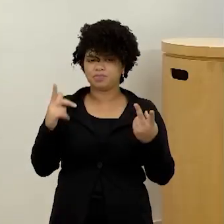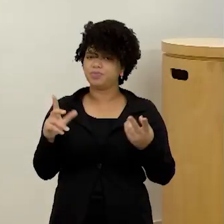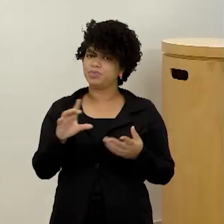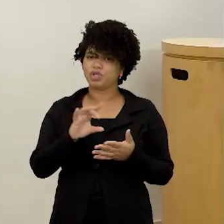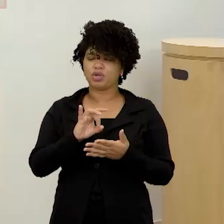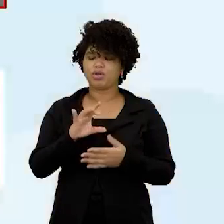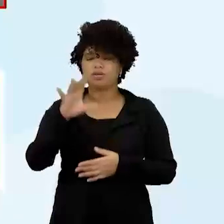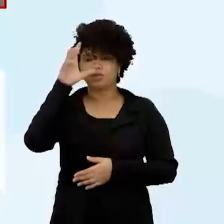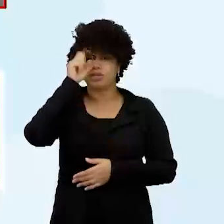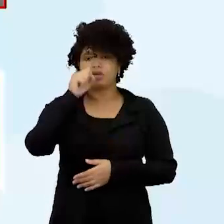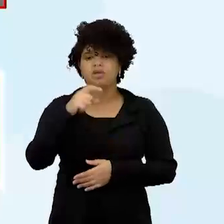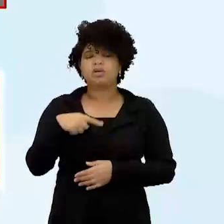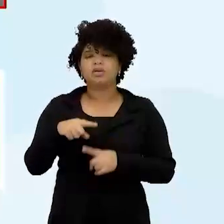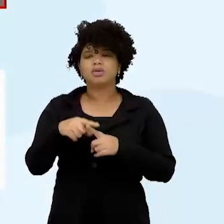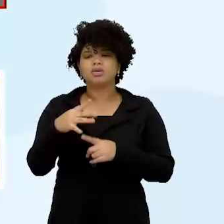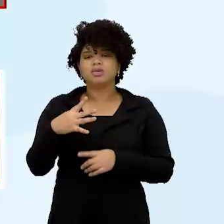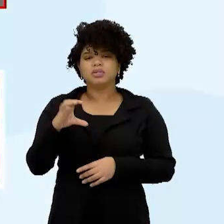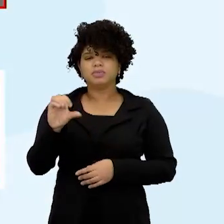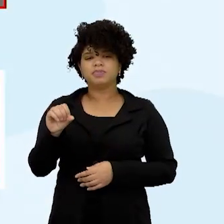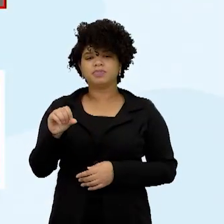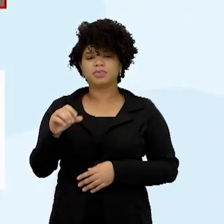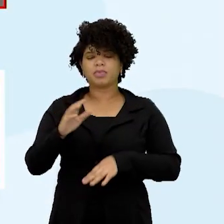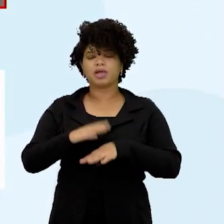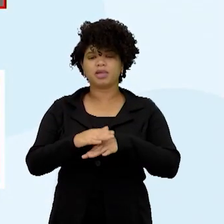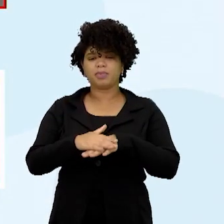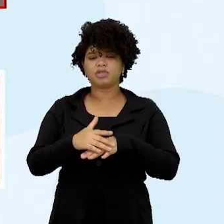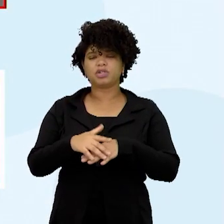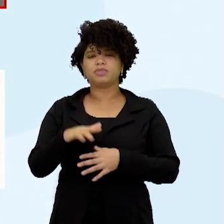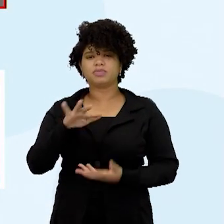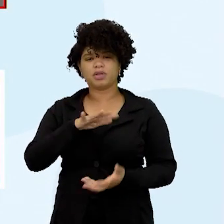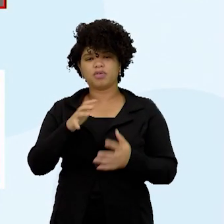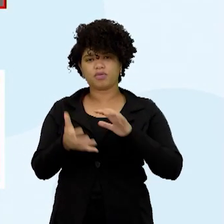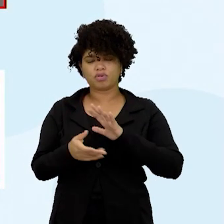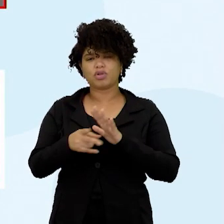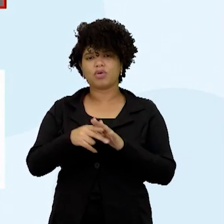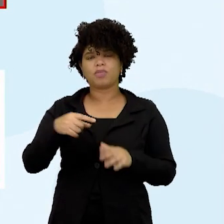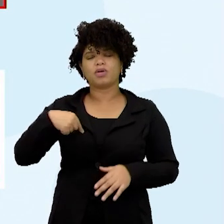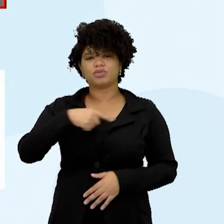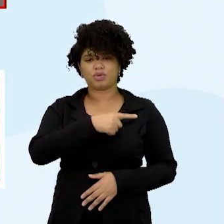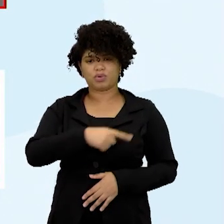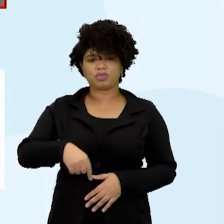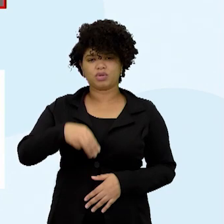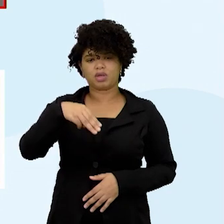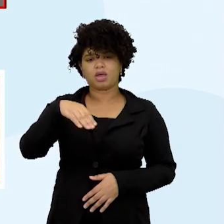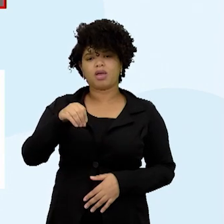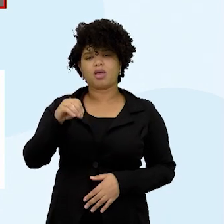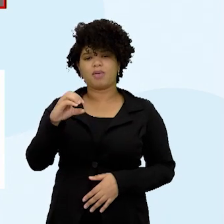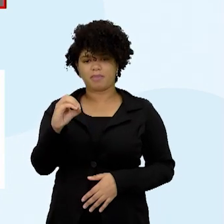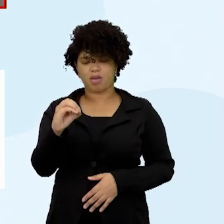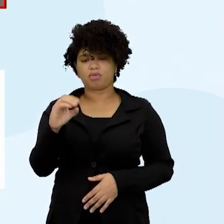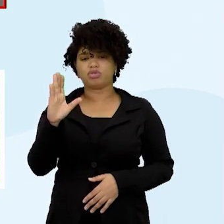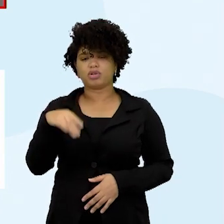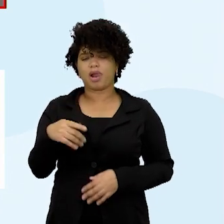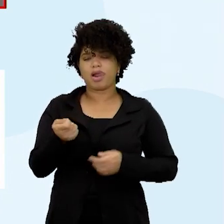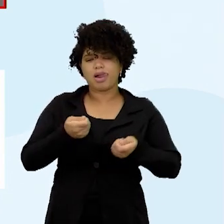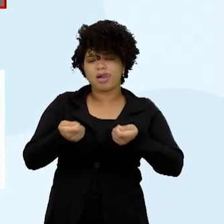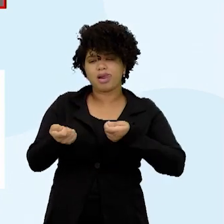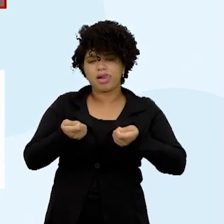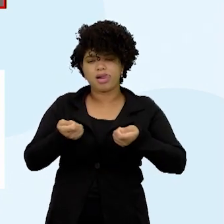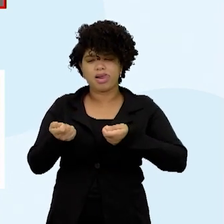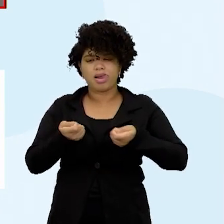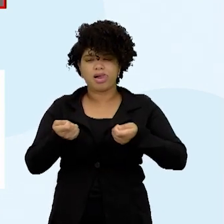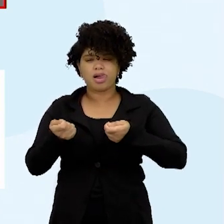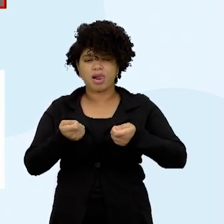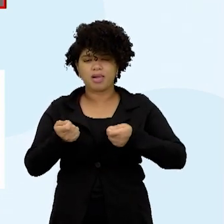a partir de 49, que é a data aí clássica da Revolução Comunista Chinesa, o Mao passa a controlar o país,